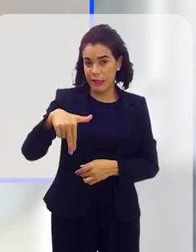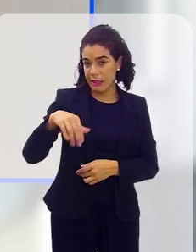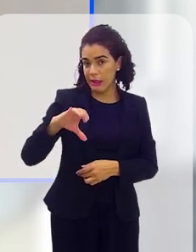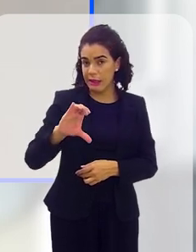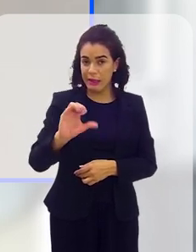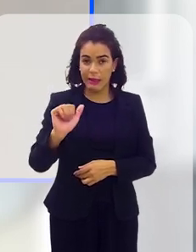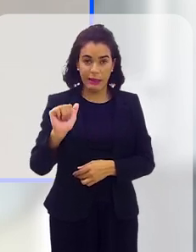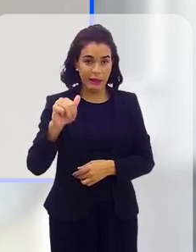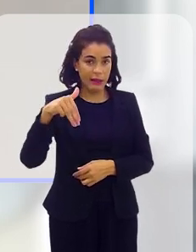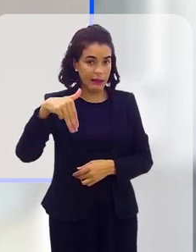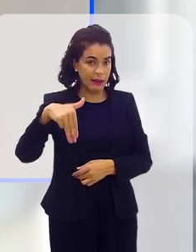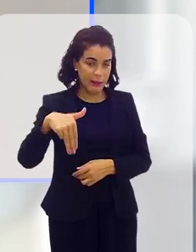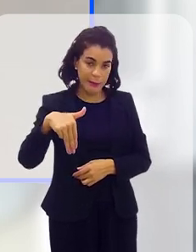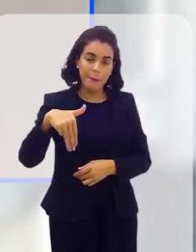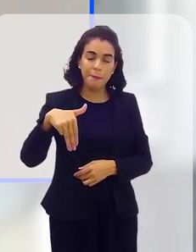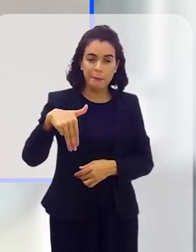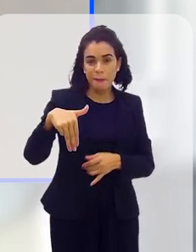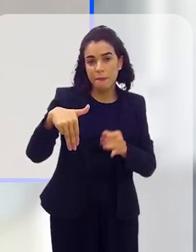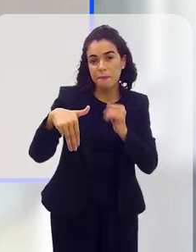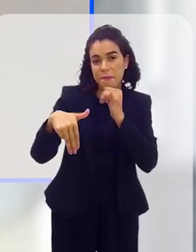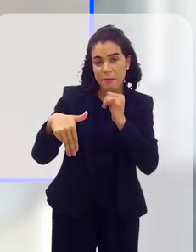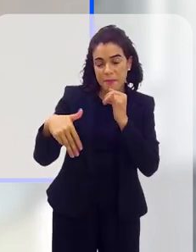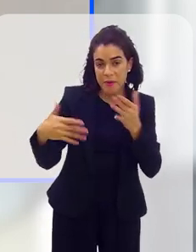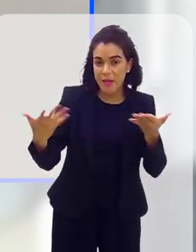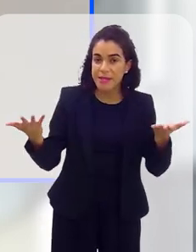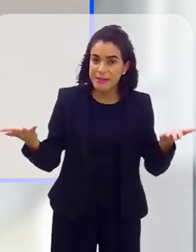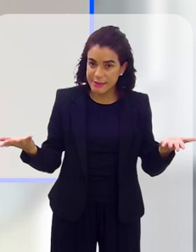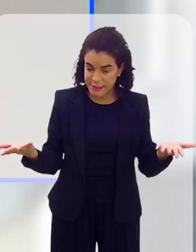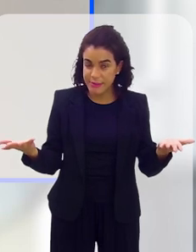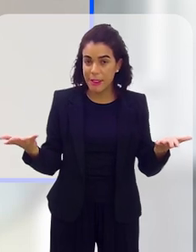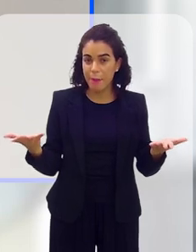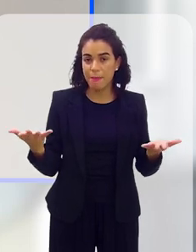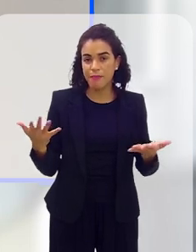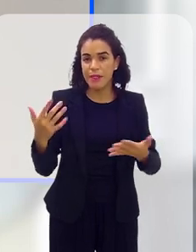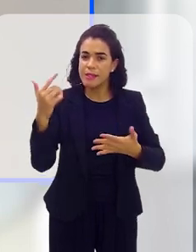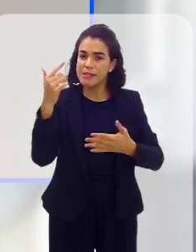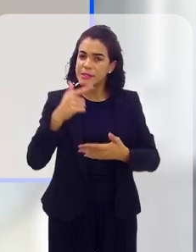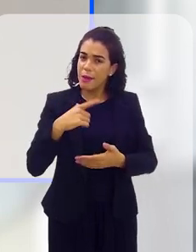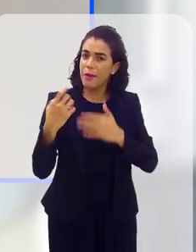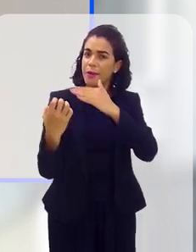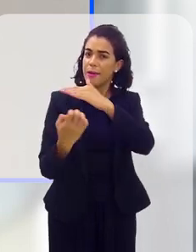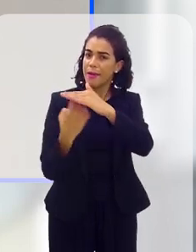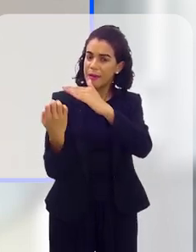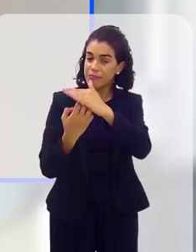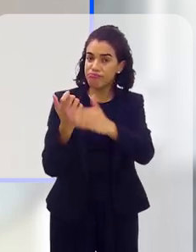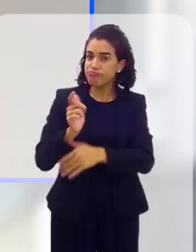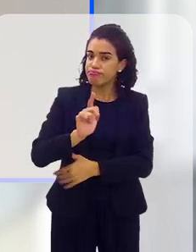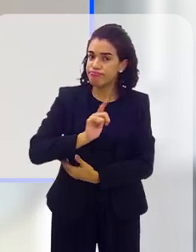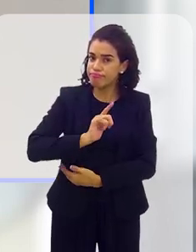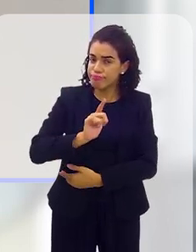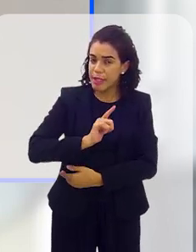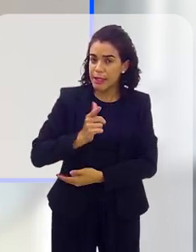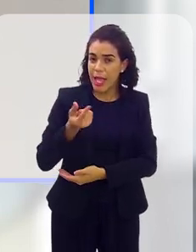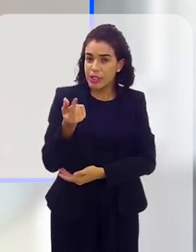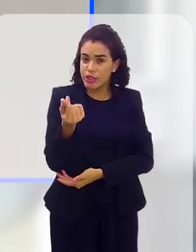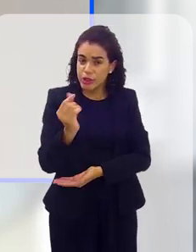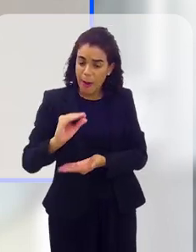a empresa Incamp. São empresas que têm